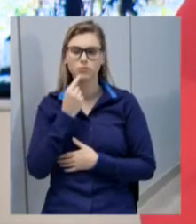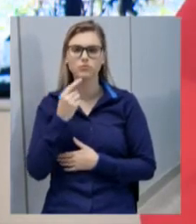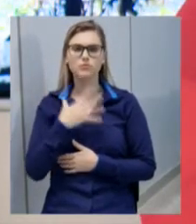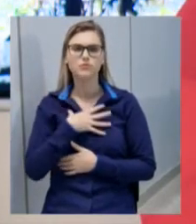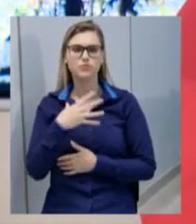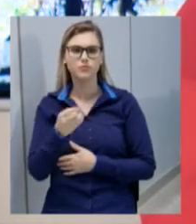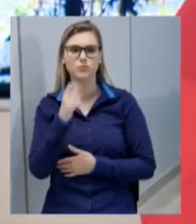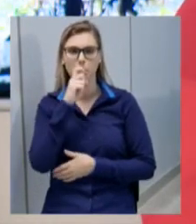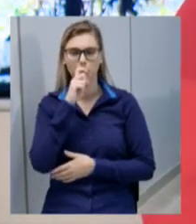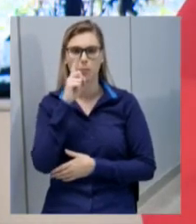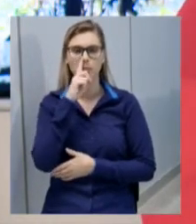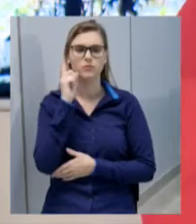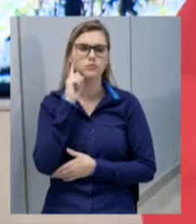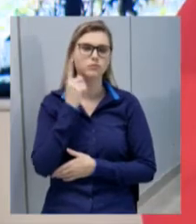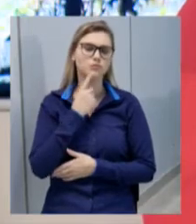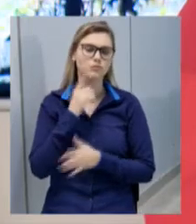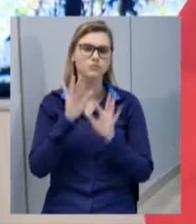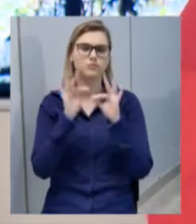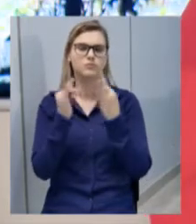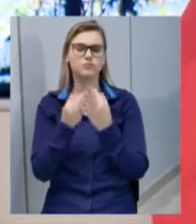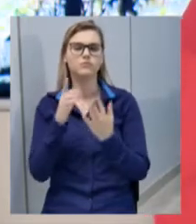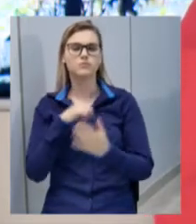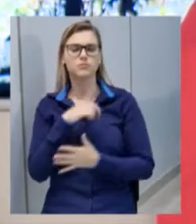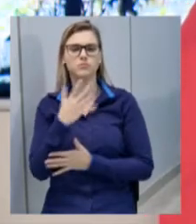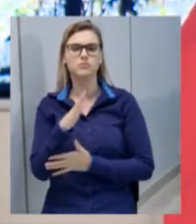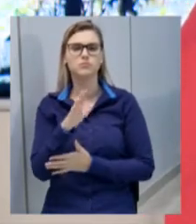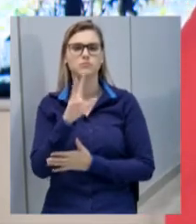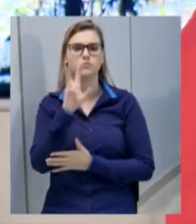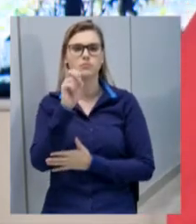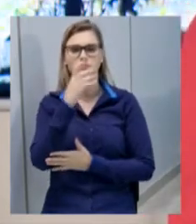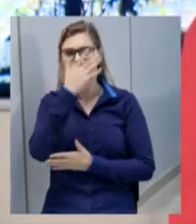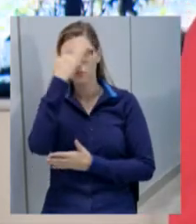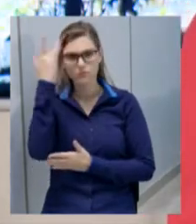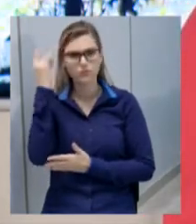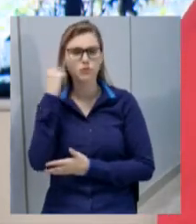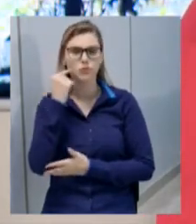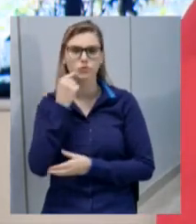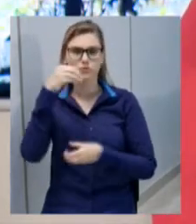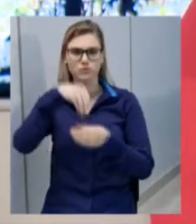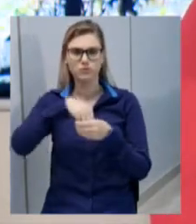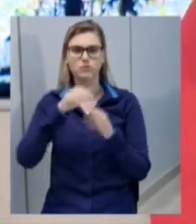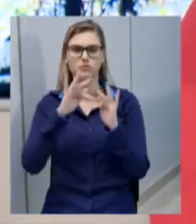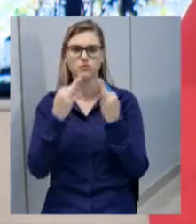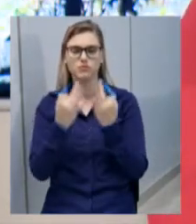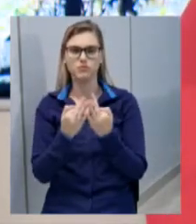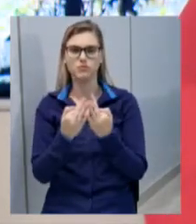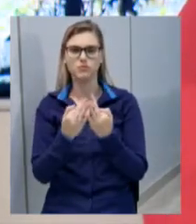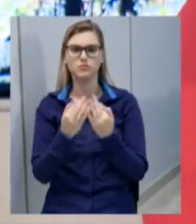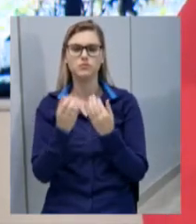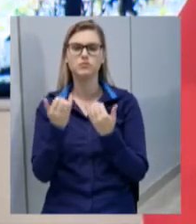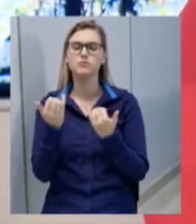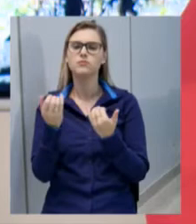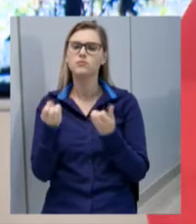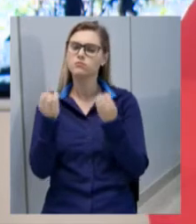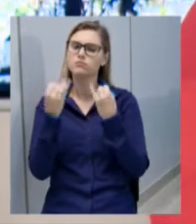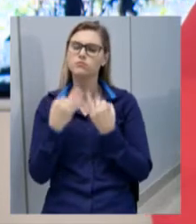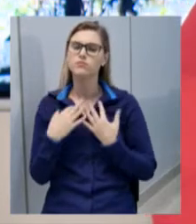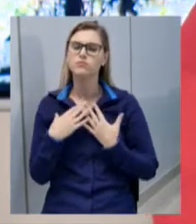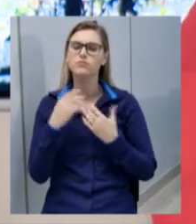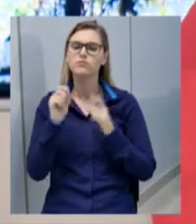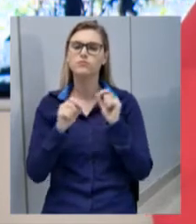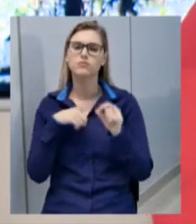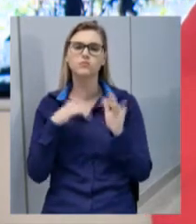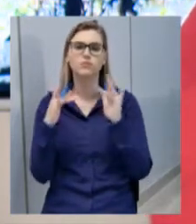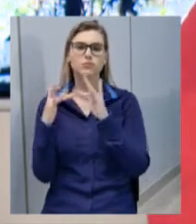filho de pais surdos e, na família dele, aproximadamente 50 pessoas surdas. E ele nos contava que ele tem